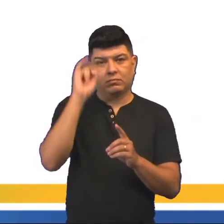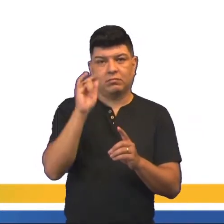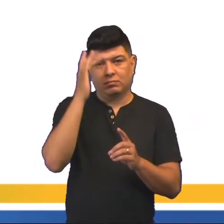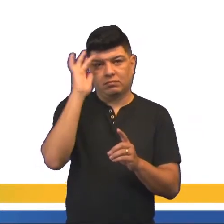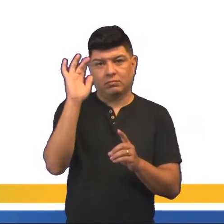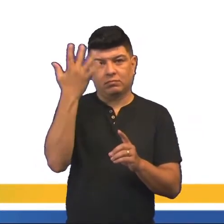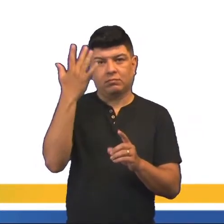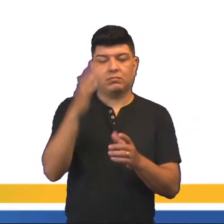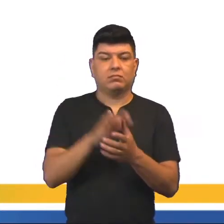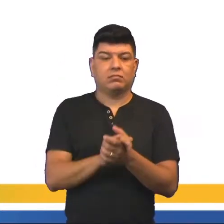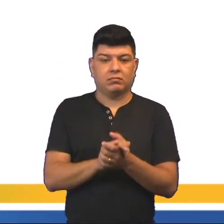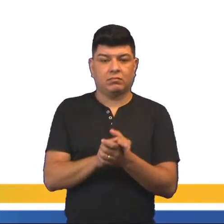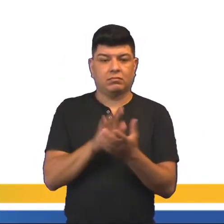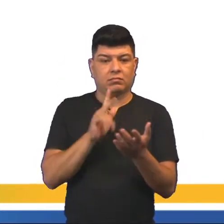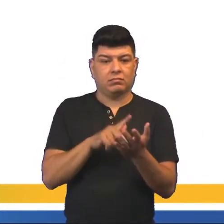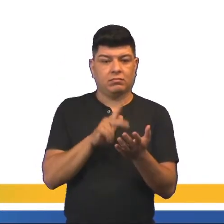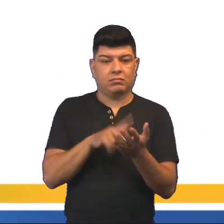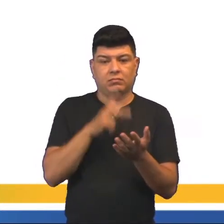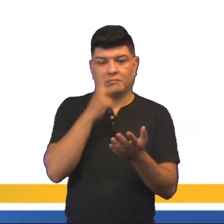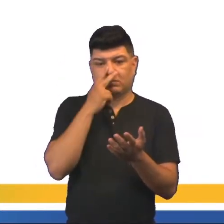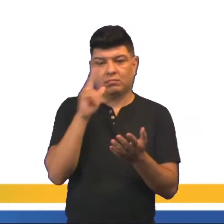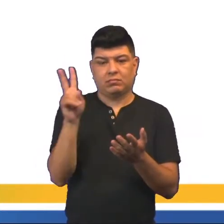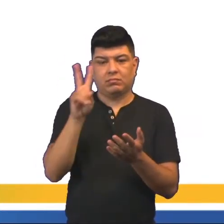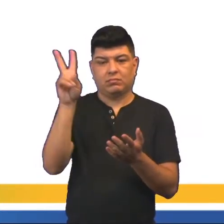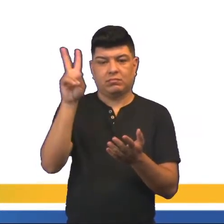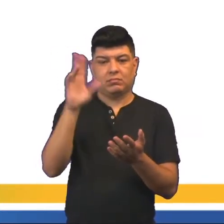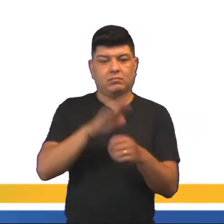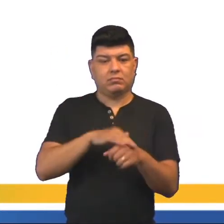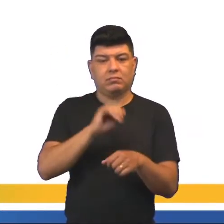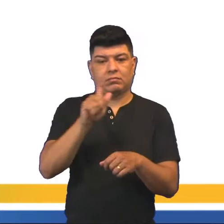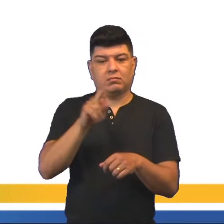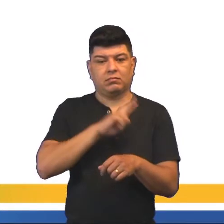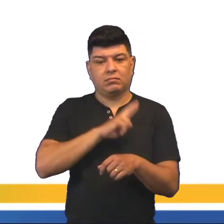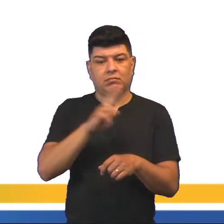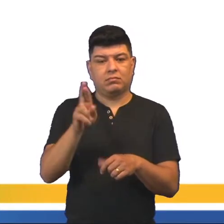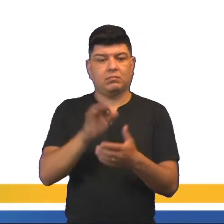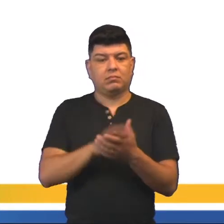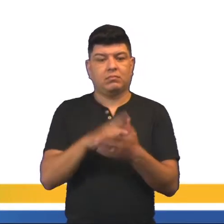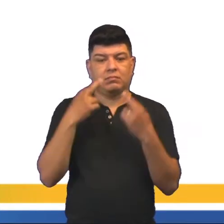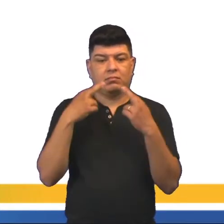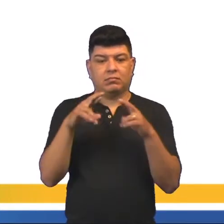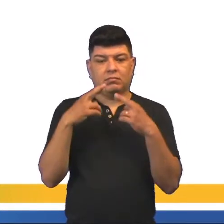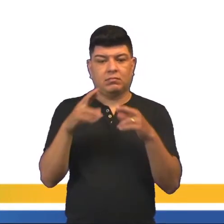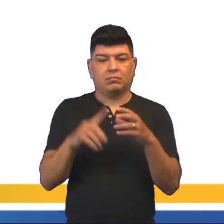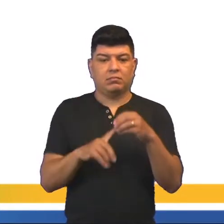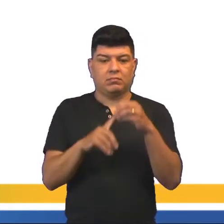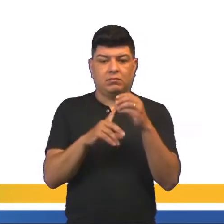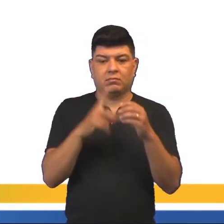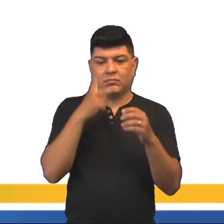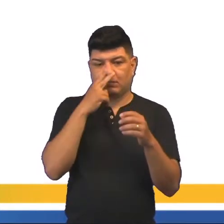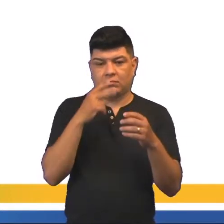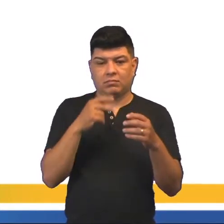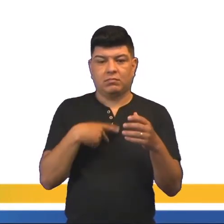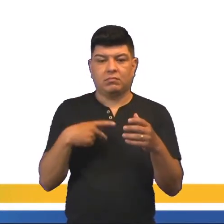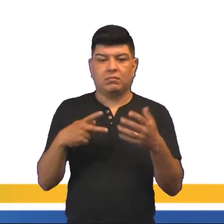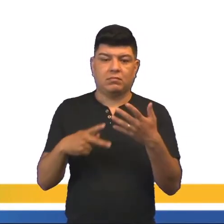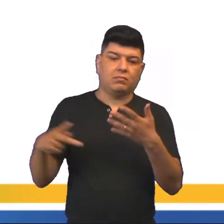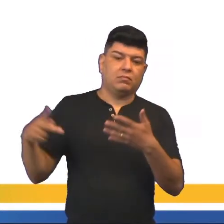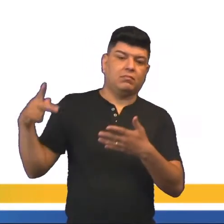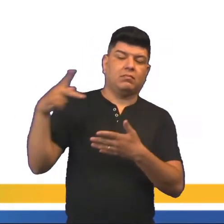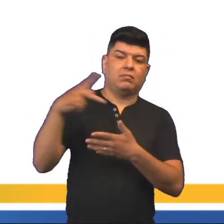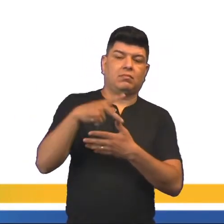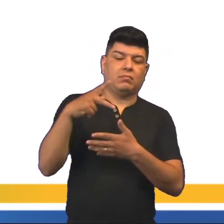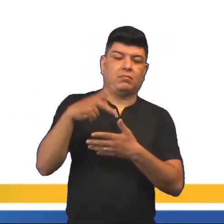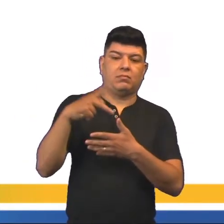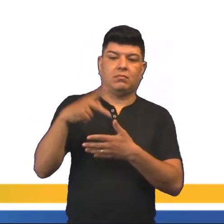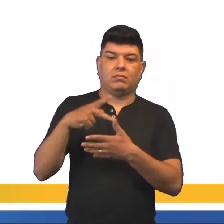iluministas. A razão passa a ser valorizada mais que a religião. Uma crítica ao absolutismo, que é